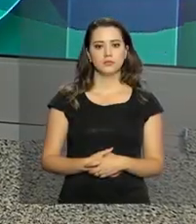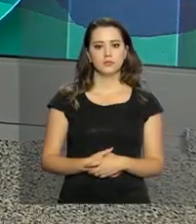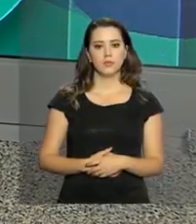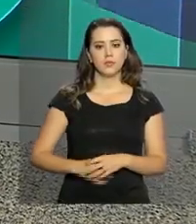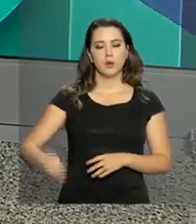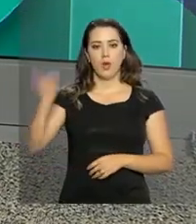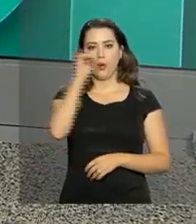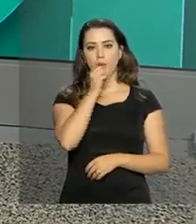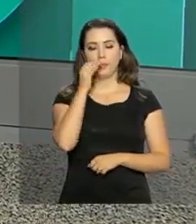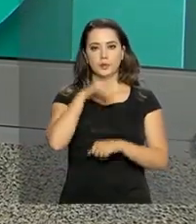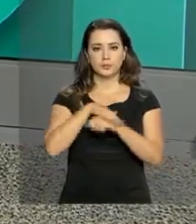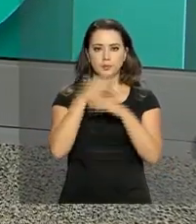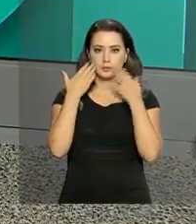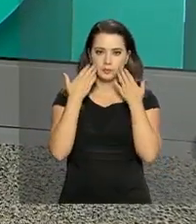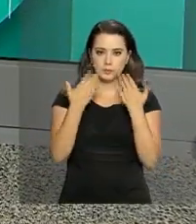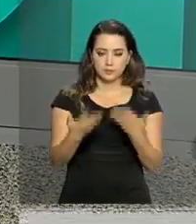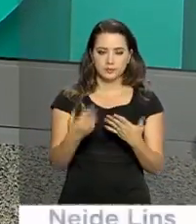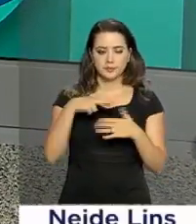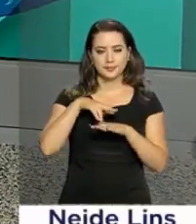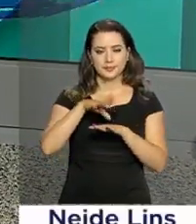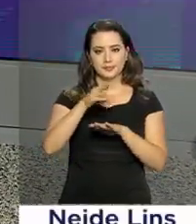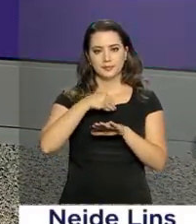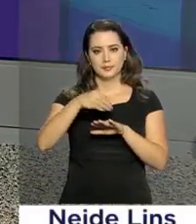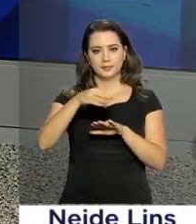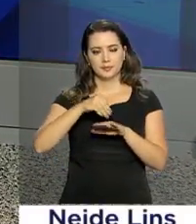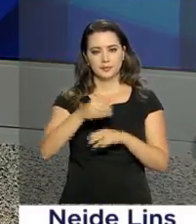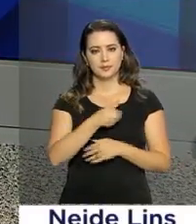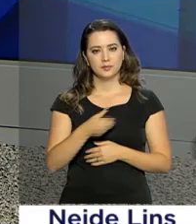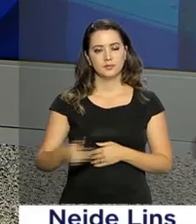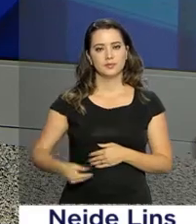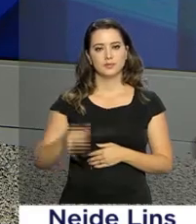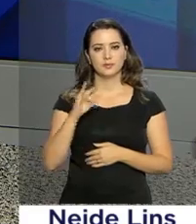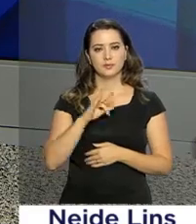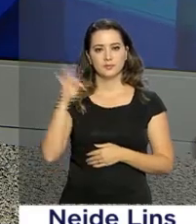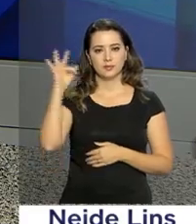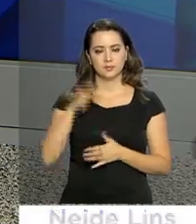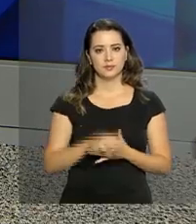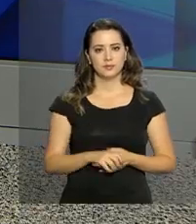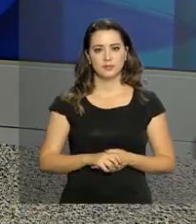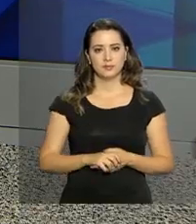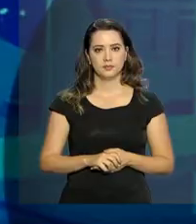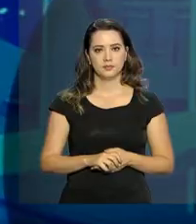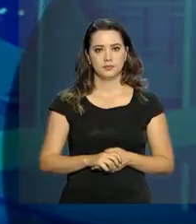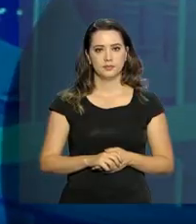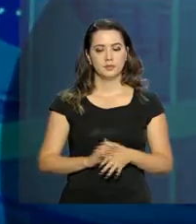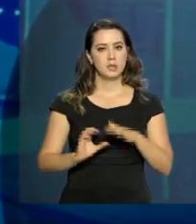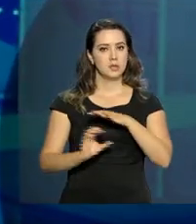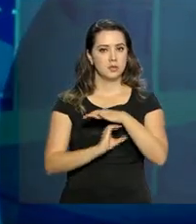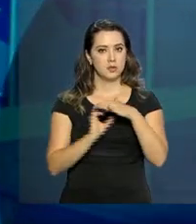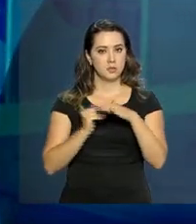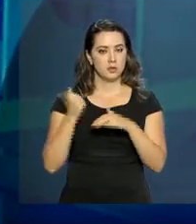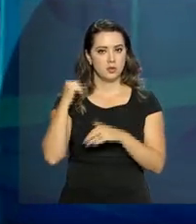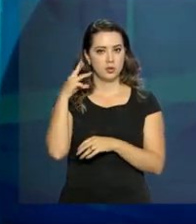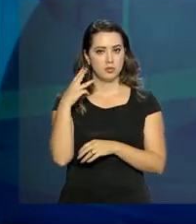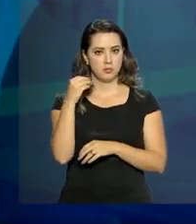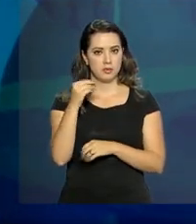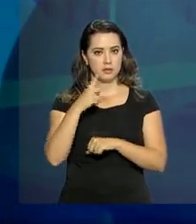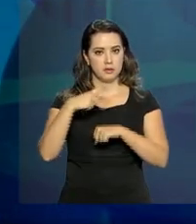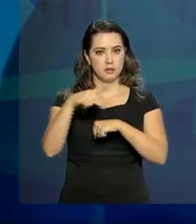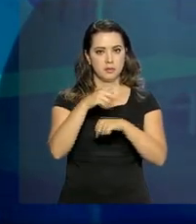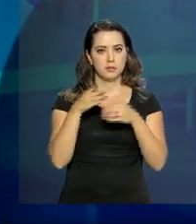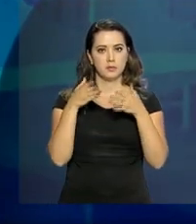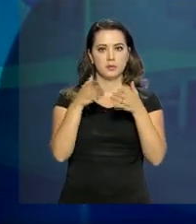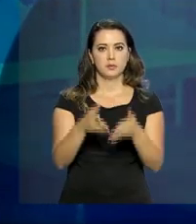Olá, boa noite. Começa agora o repórter NBR com as notícias do governo federal. Empresas de mais de 30